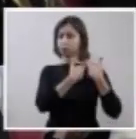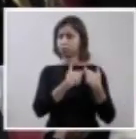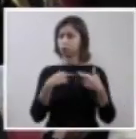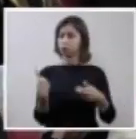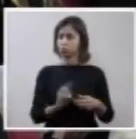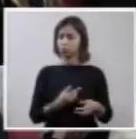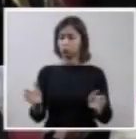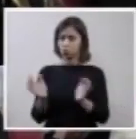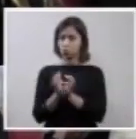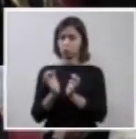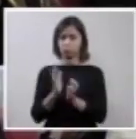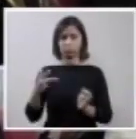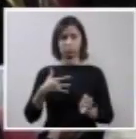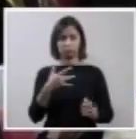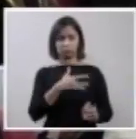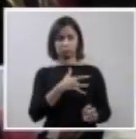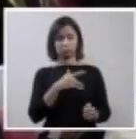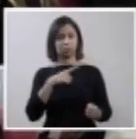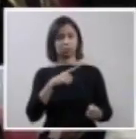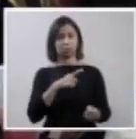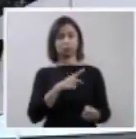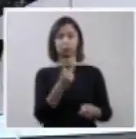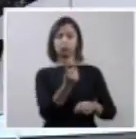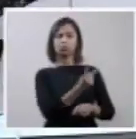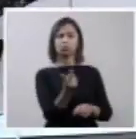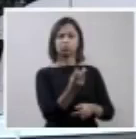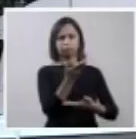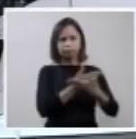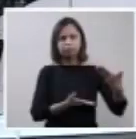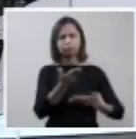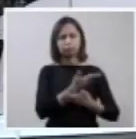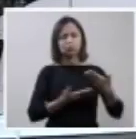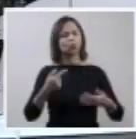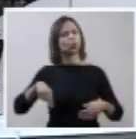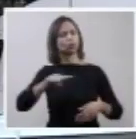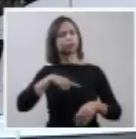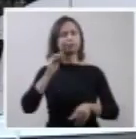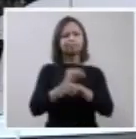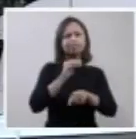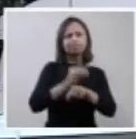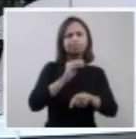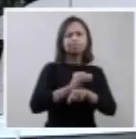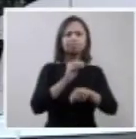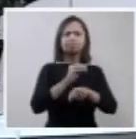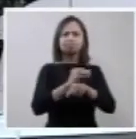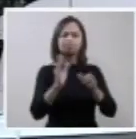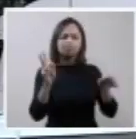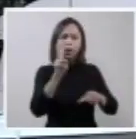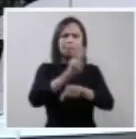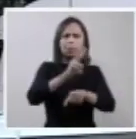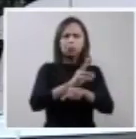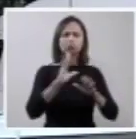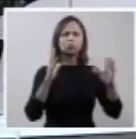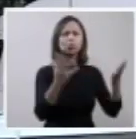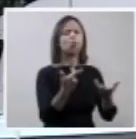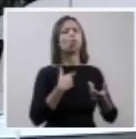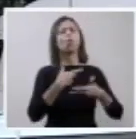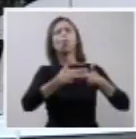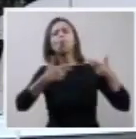prover a esse binômio mãe, bebê, todos os cuidados, abrigando-o com a oferta de políticas